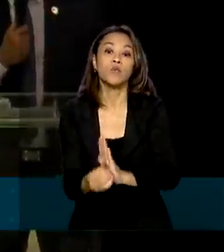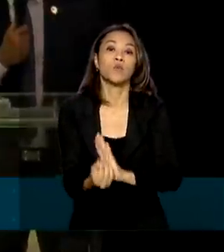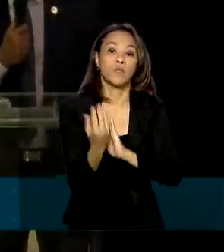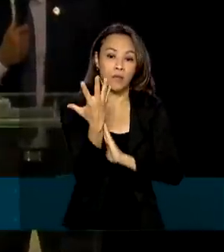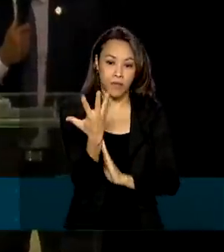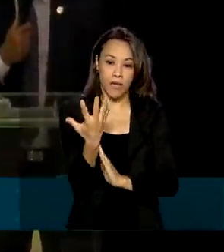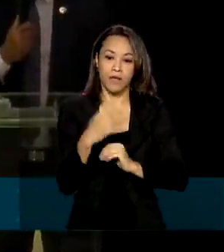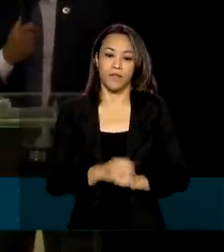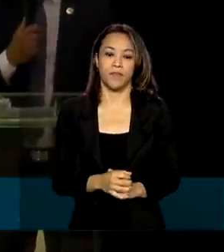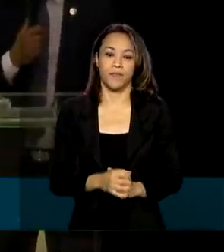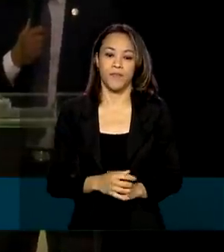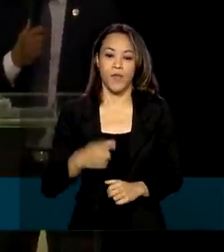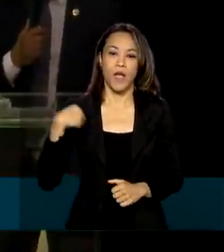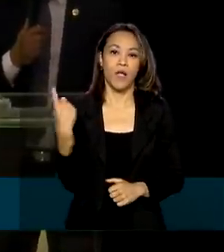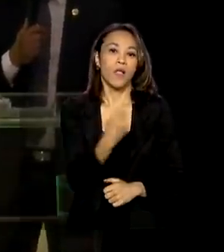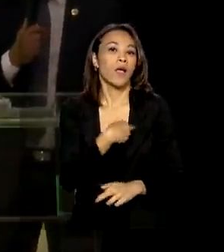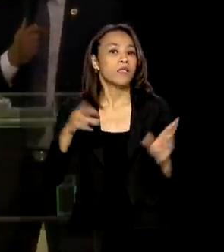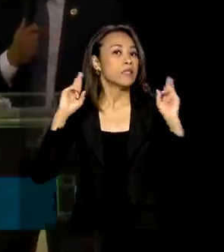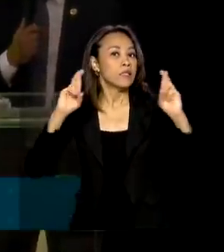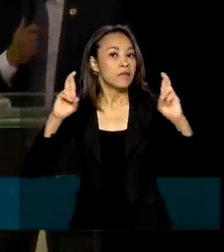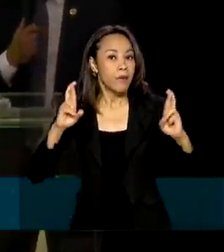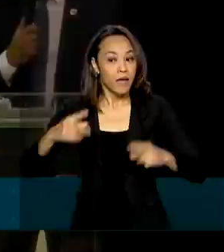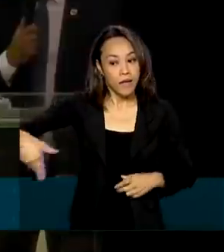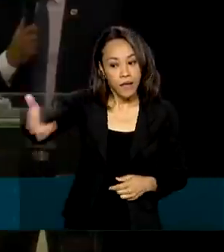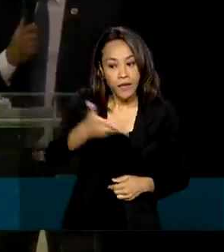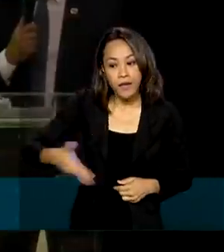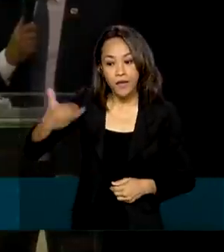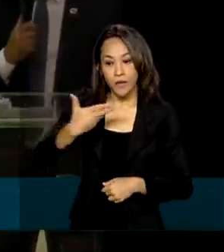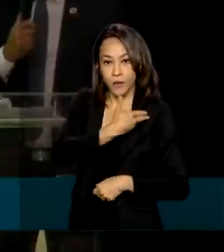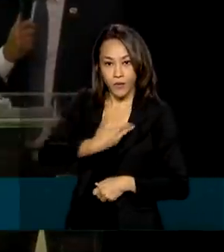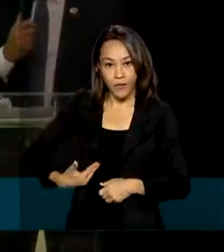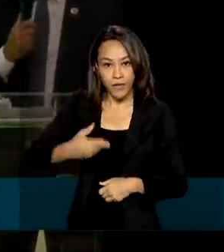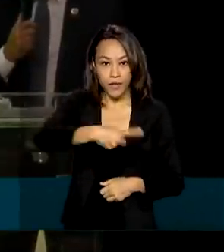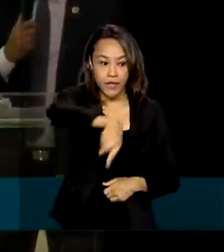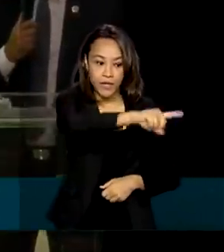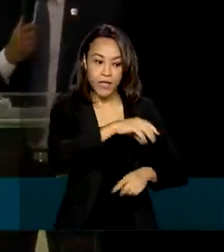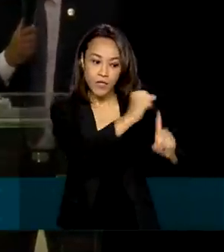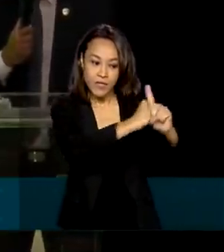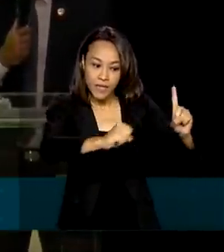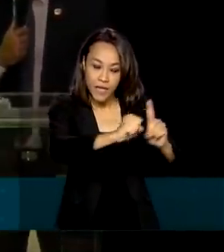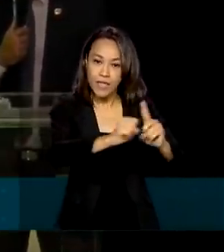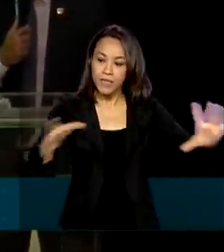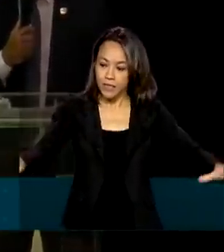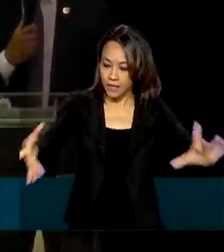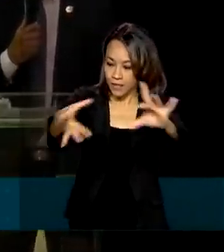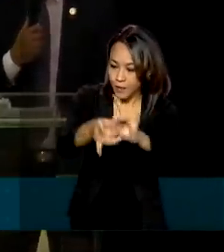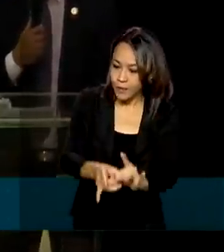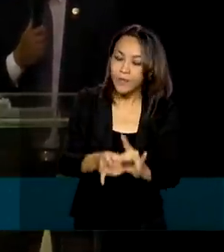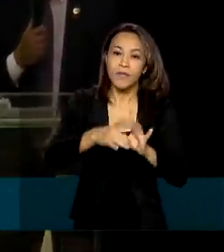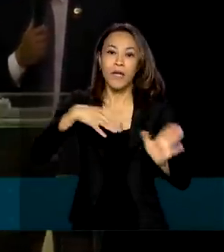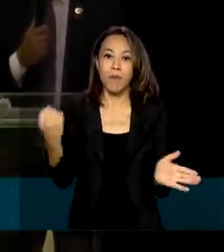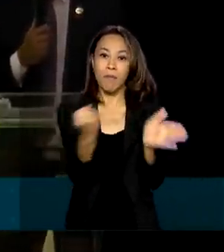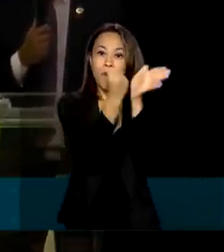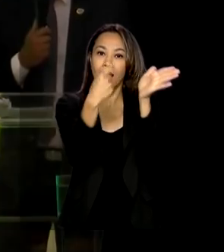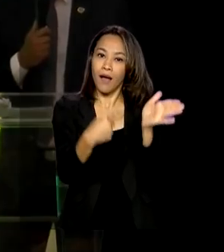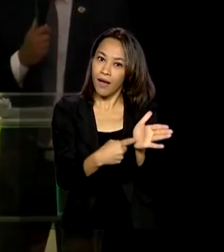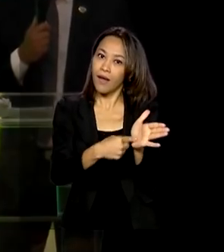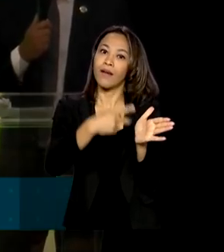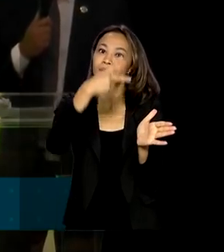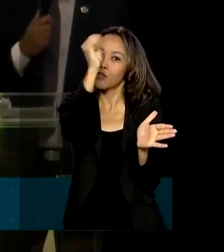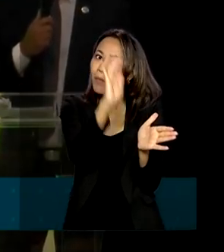espera que o governo e sociedade se unam, porque a integridade tem que ser uma marca do nosso país, não só do setor público e do setor privado.